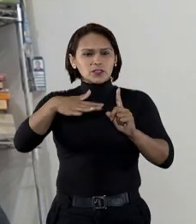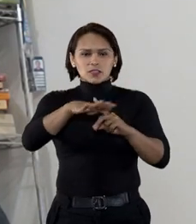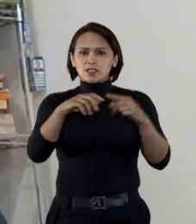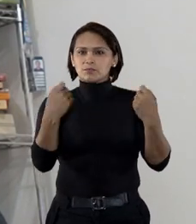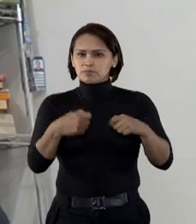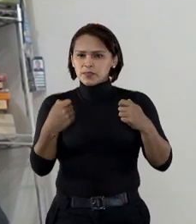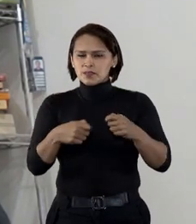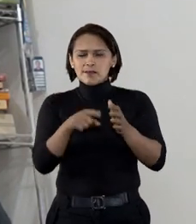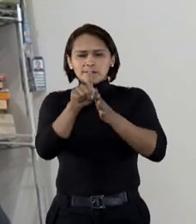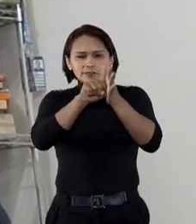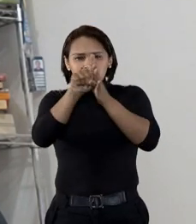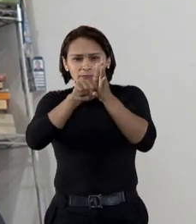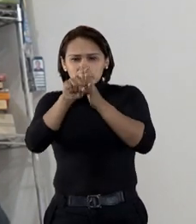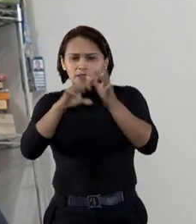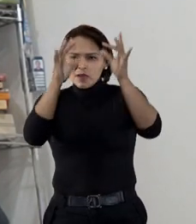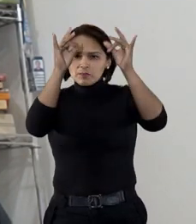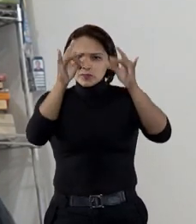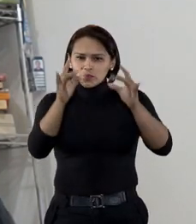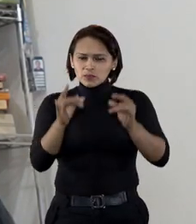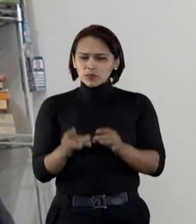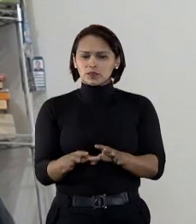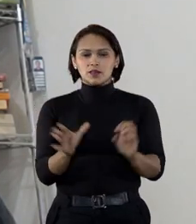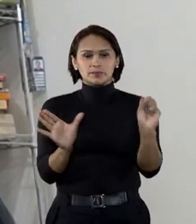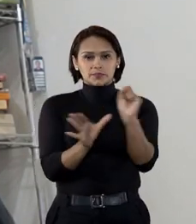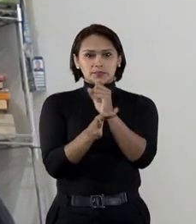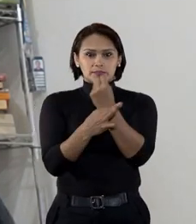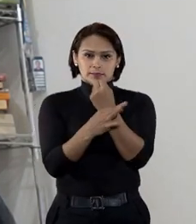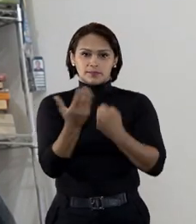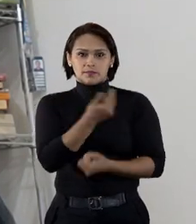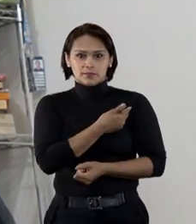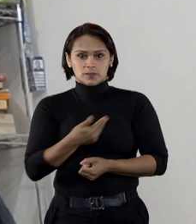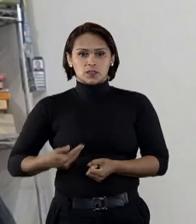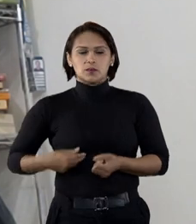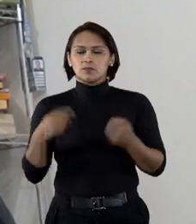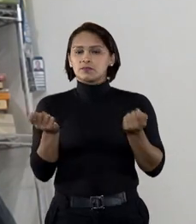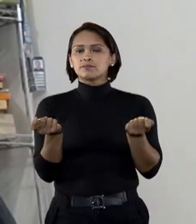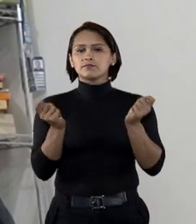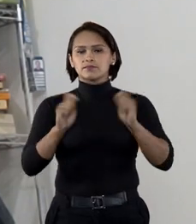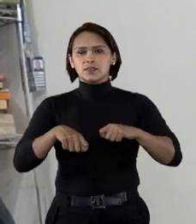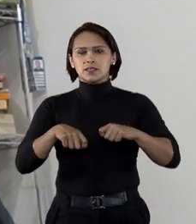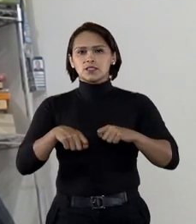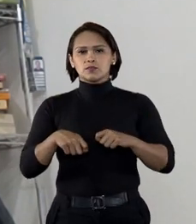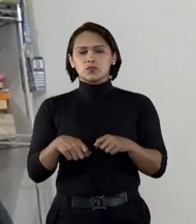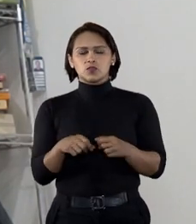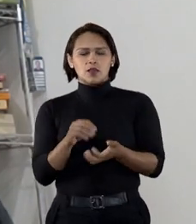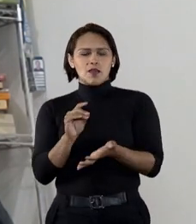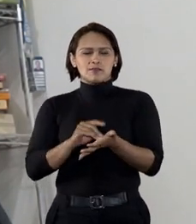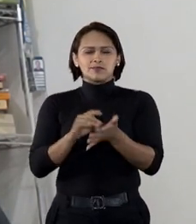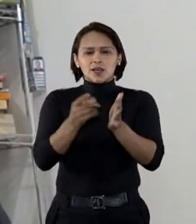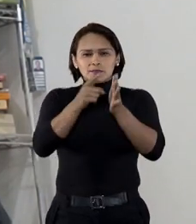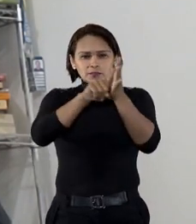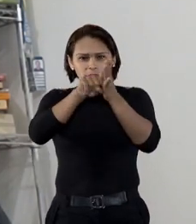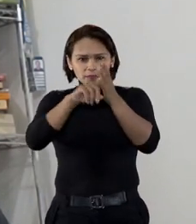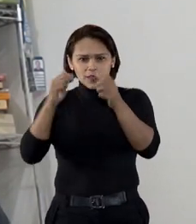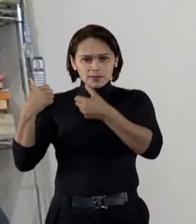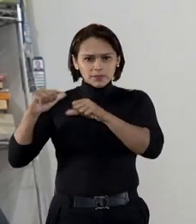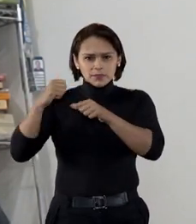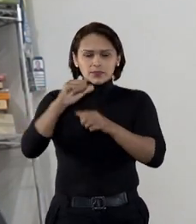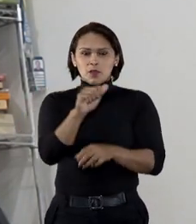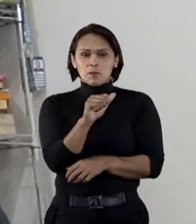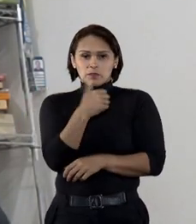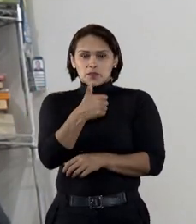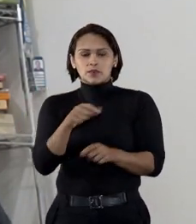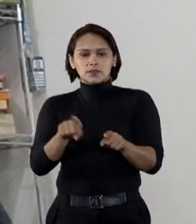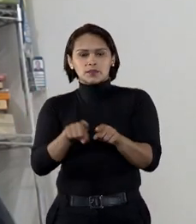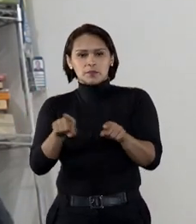olhar mais preciso sobre esses fenômenos de segurança pública, para que seja possível que se faça uma avaliação positiva,